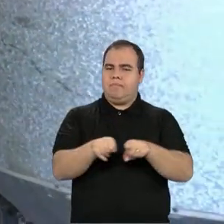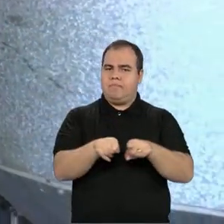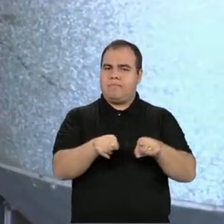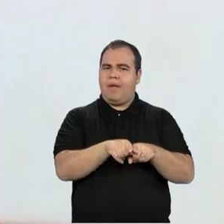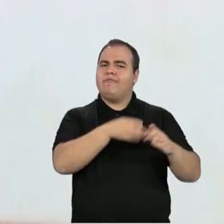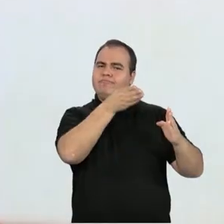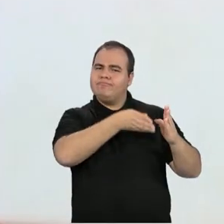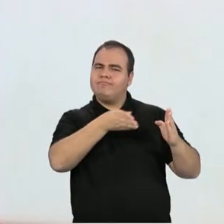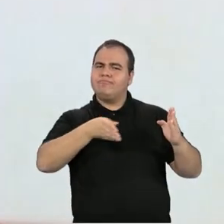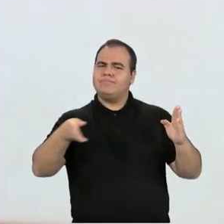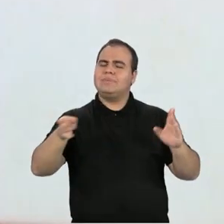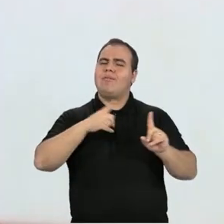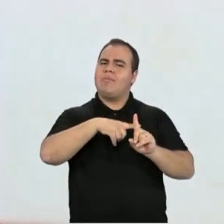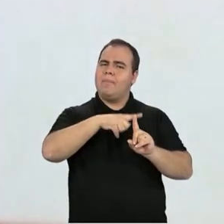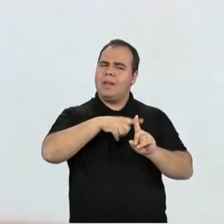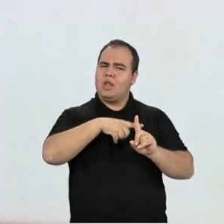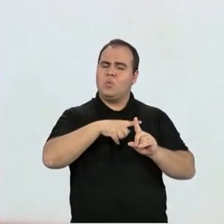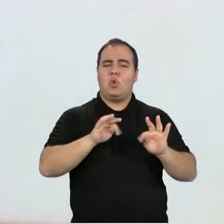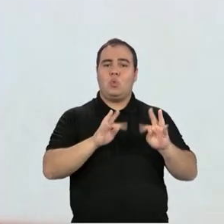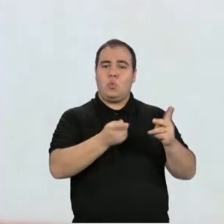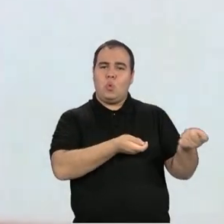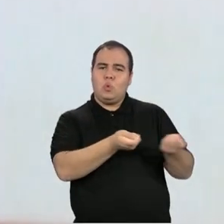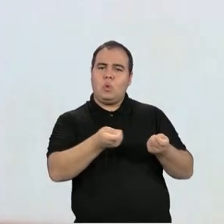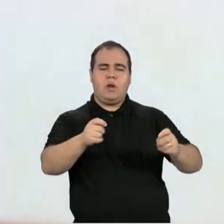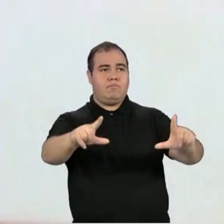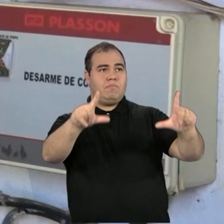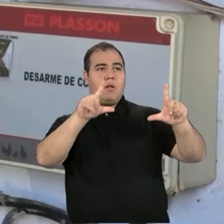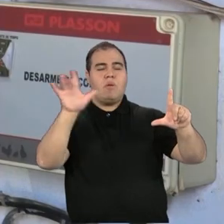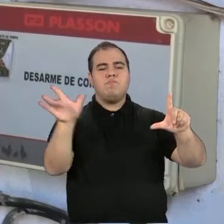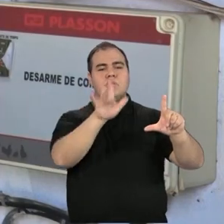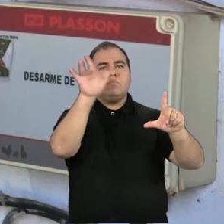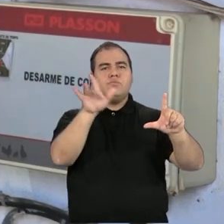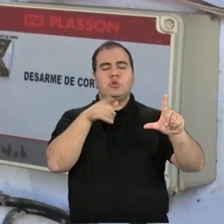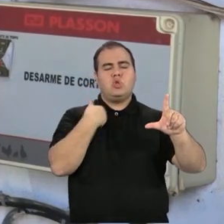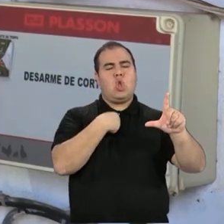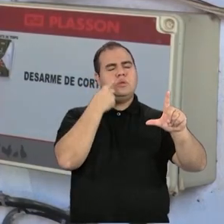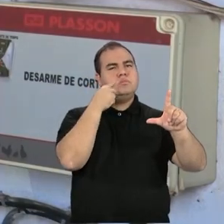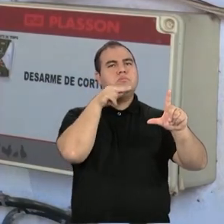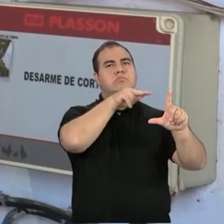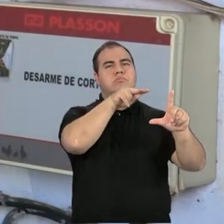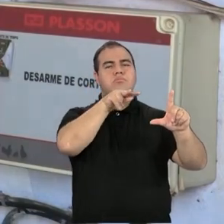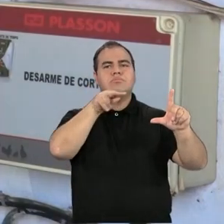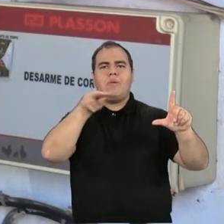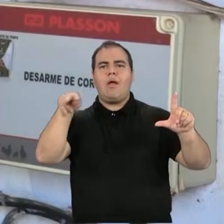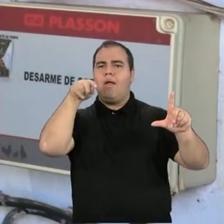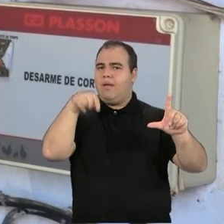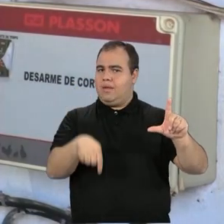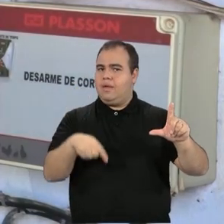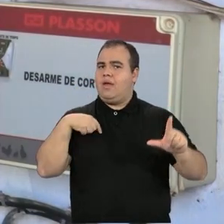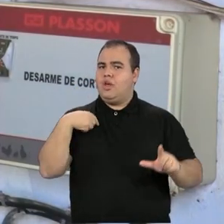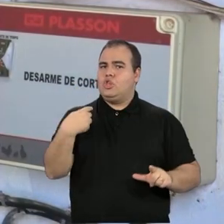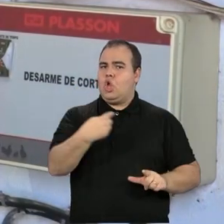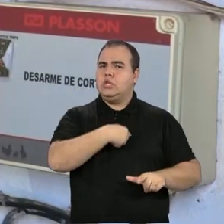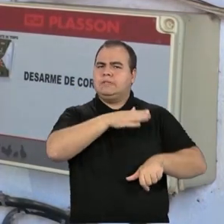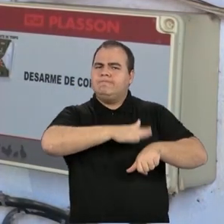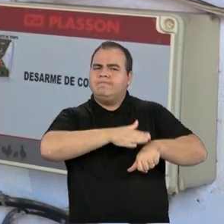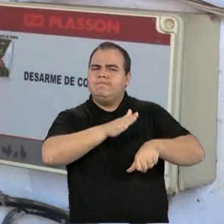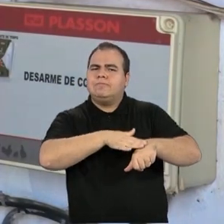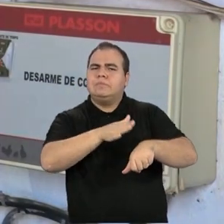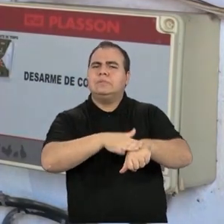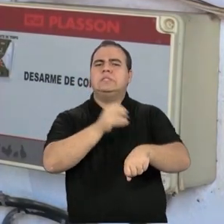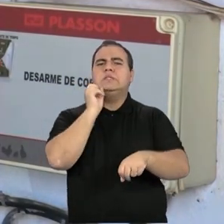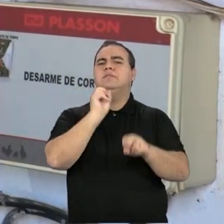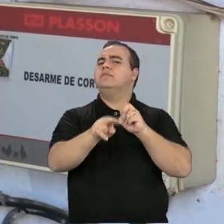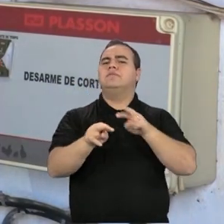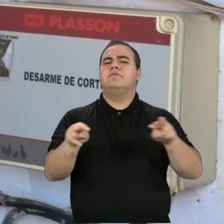dessa temperatura. Então é tudo controlado pelo painel. Aqui é os nossos olhos, né? Aqui é a automação, ela é